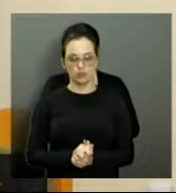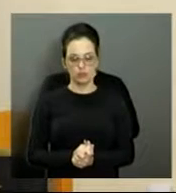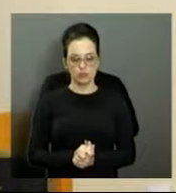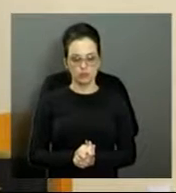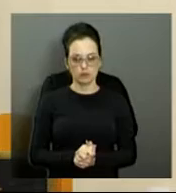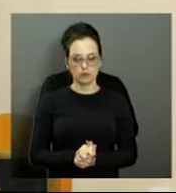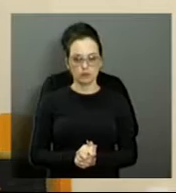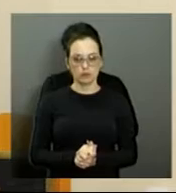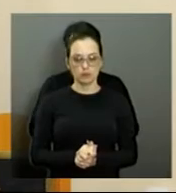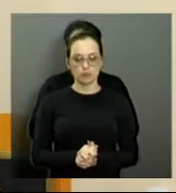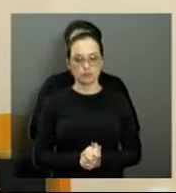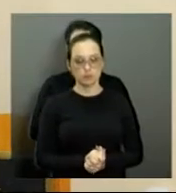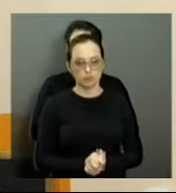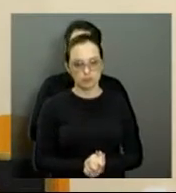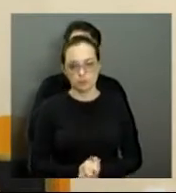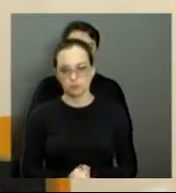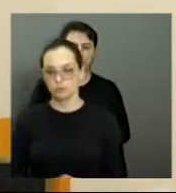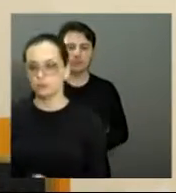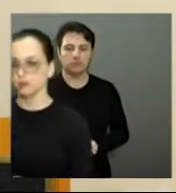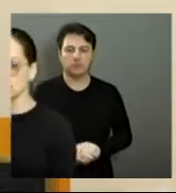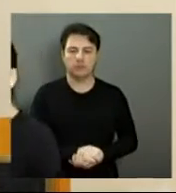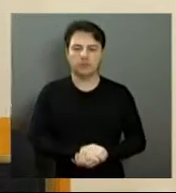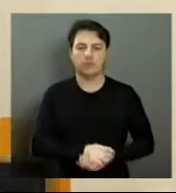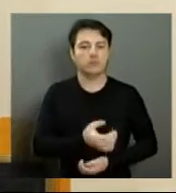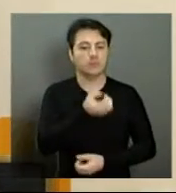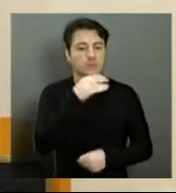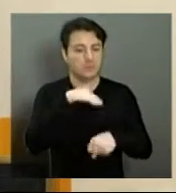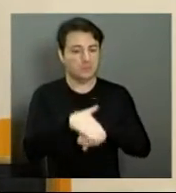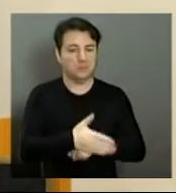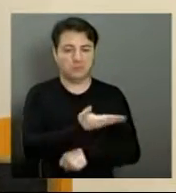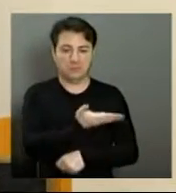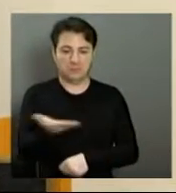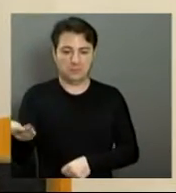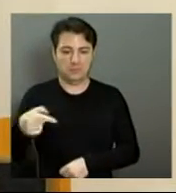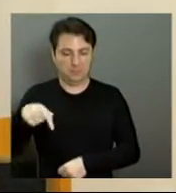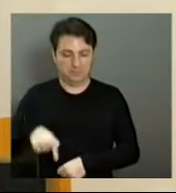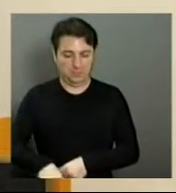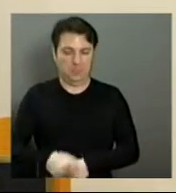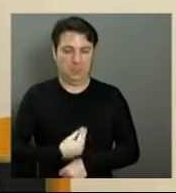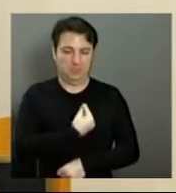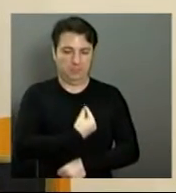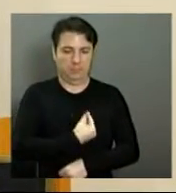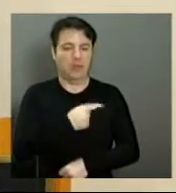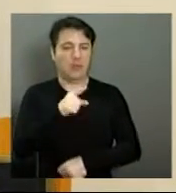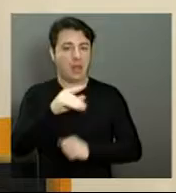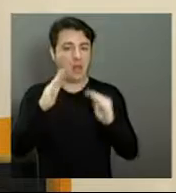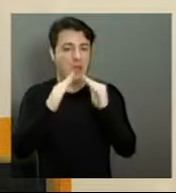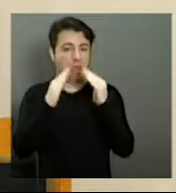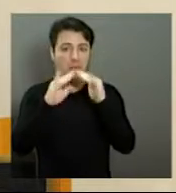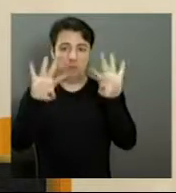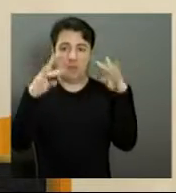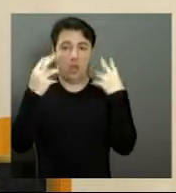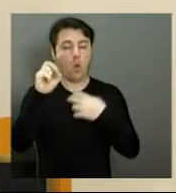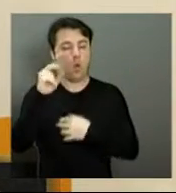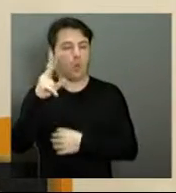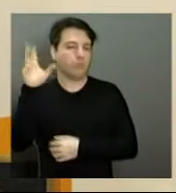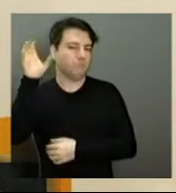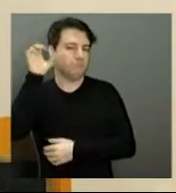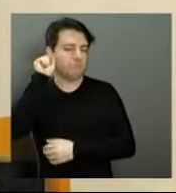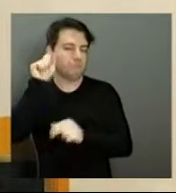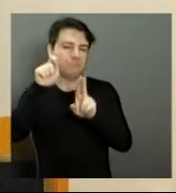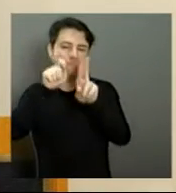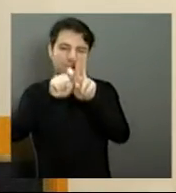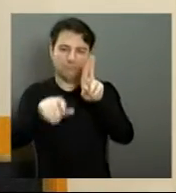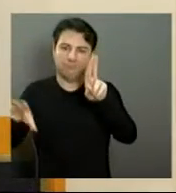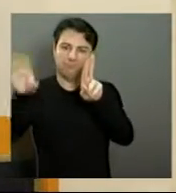Muito boa noite a todos que nos acompanham aqui no plenário, senhores vereadores, quem nos acompanha em casa já está nos ouvindo pela Rádio Niara,